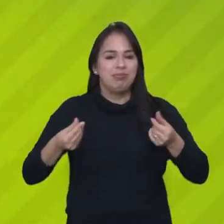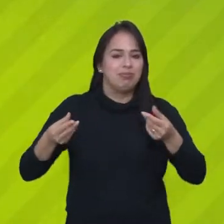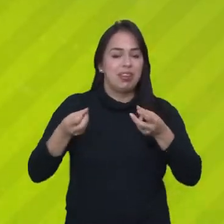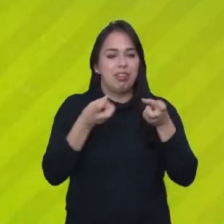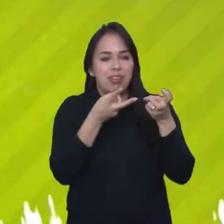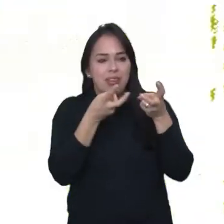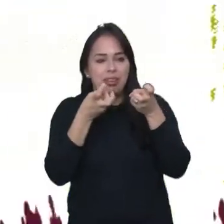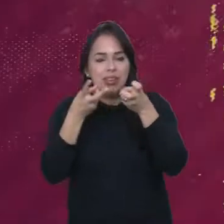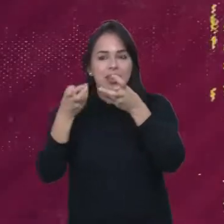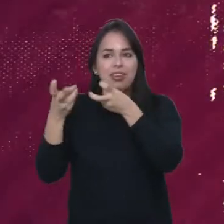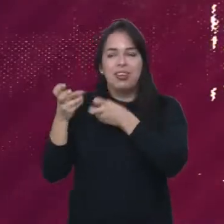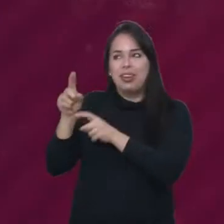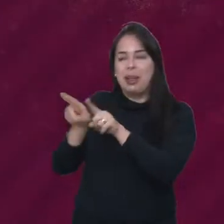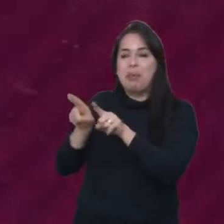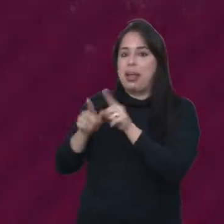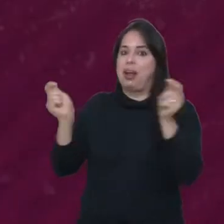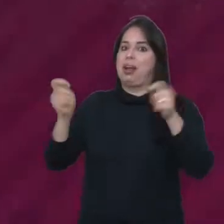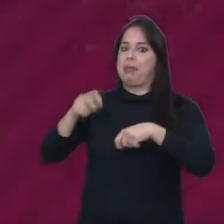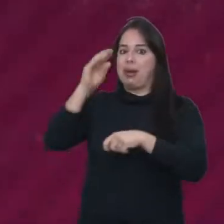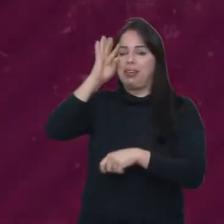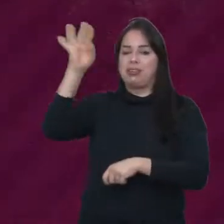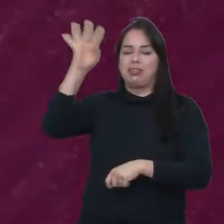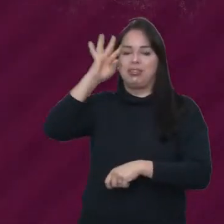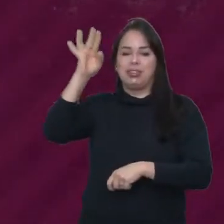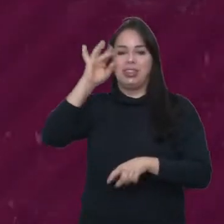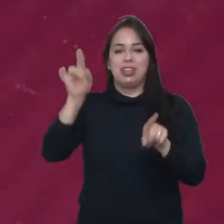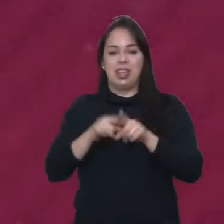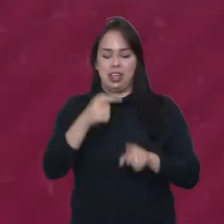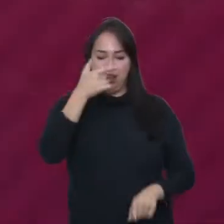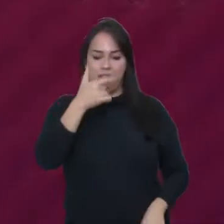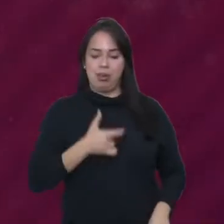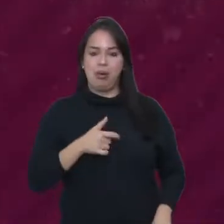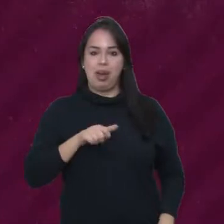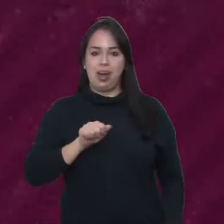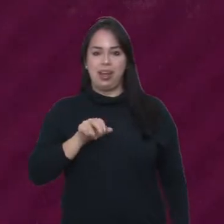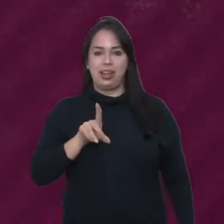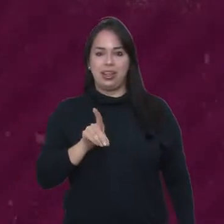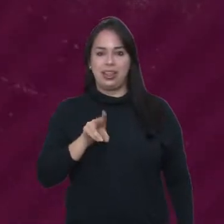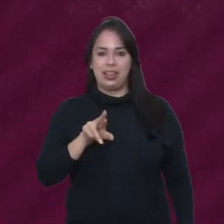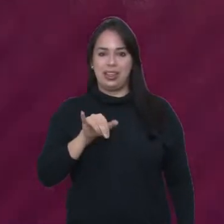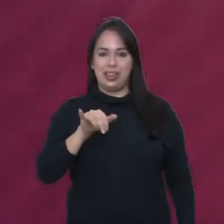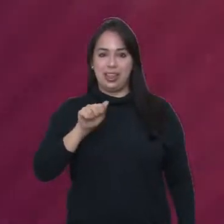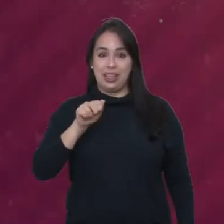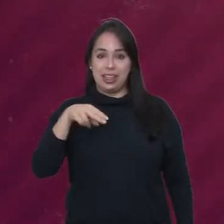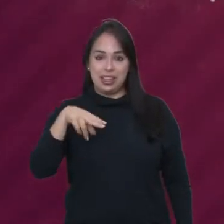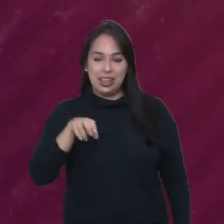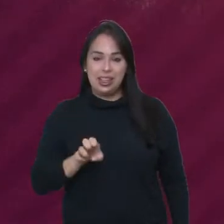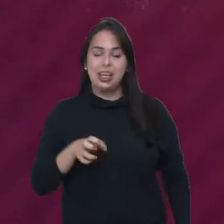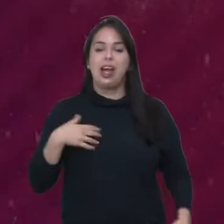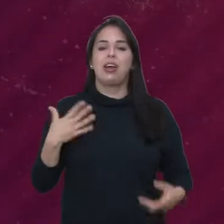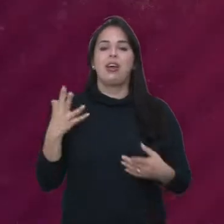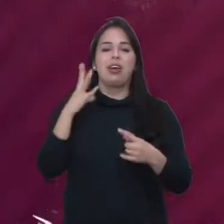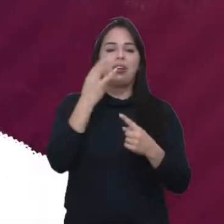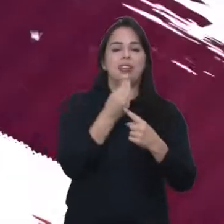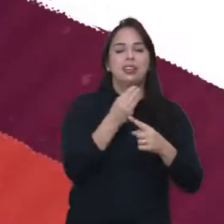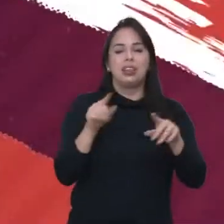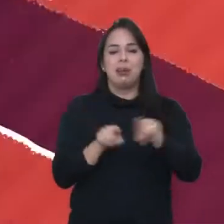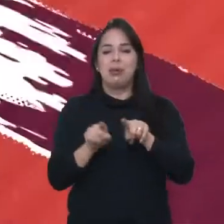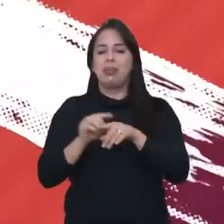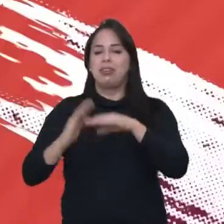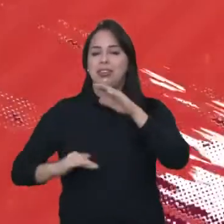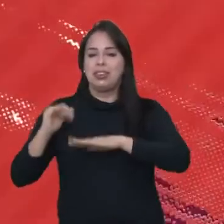percepção e a imaginação. Eu sou Adriane Alves e te convido a fazer a conexão com a cultura, a